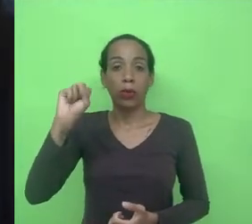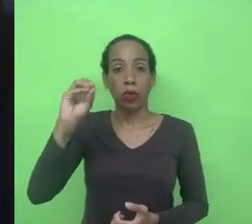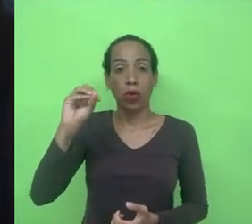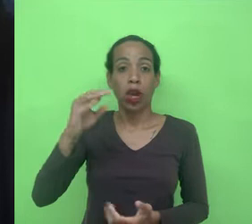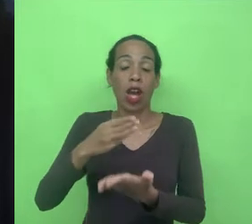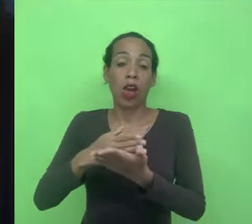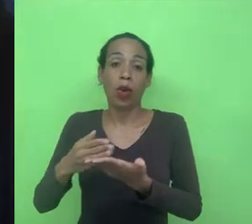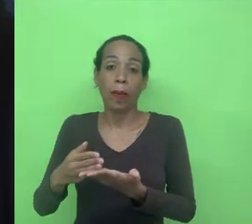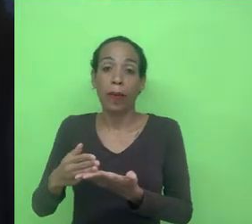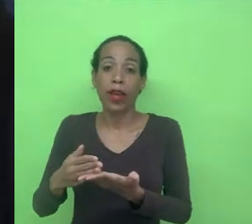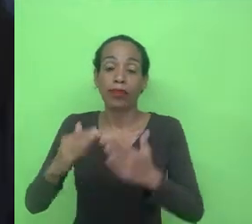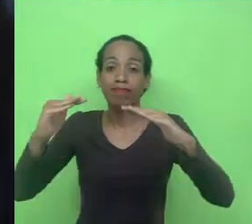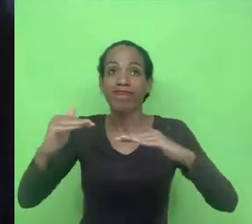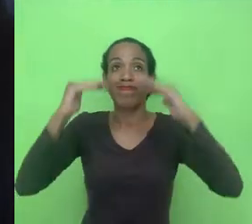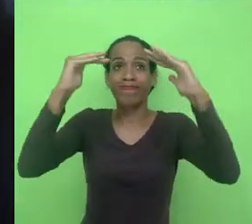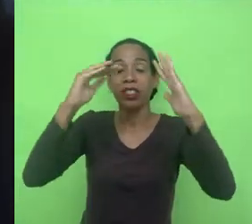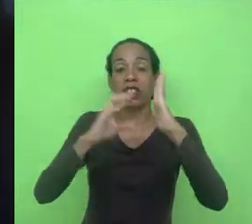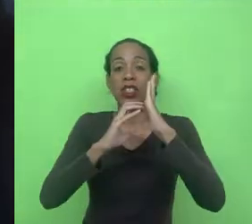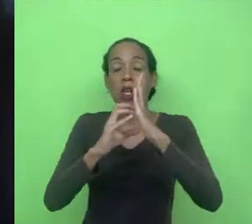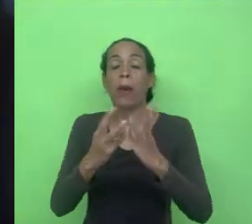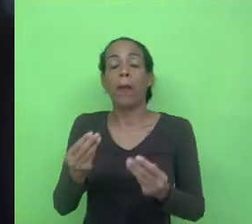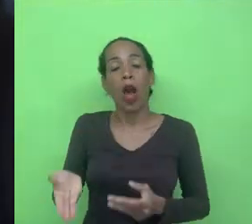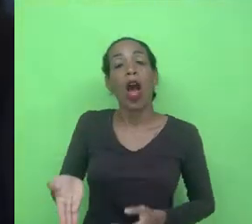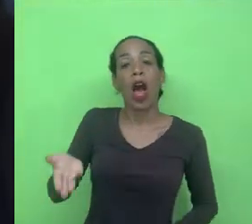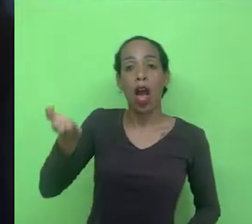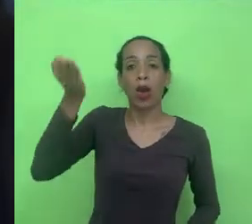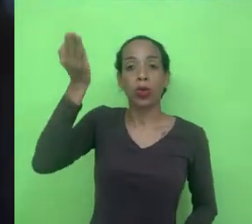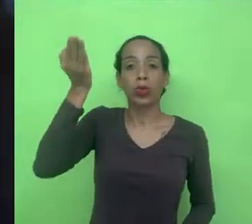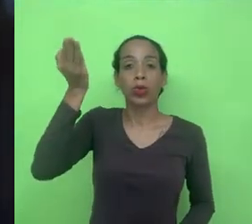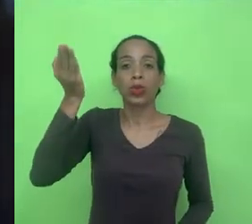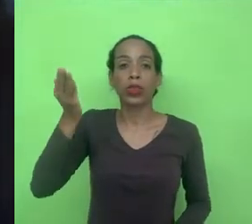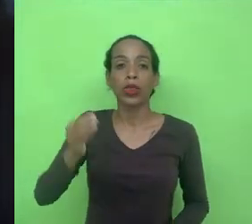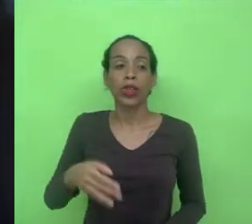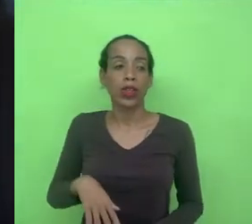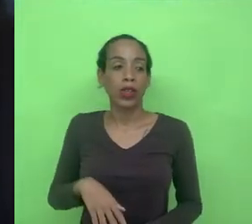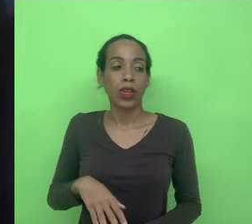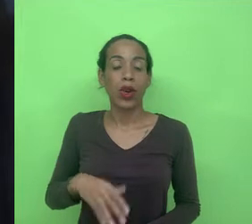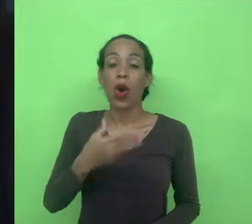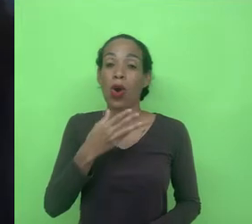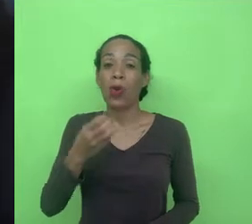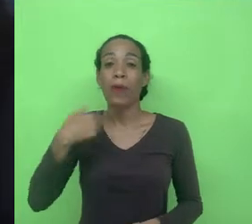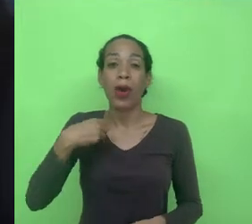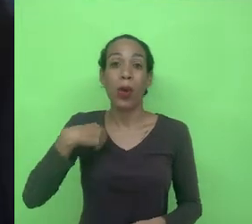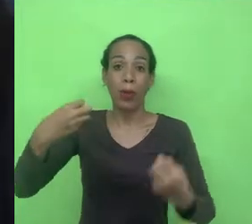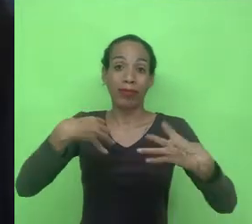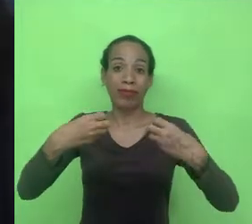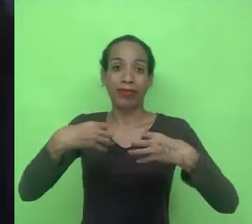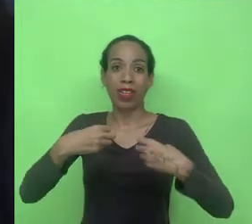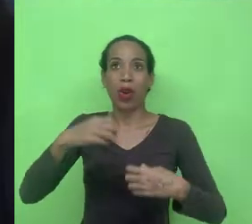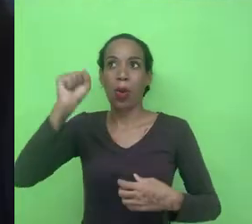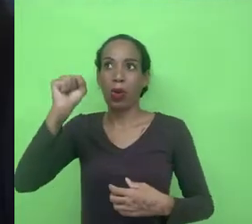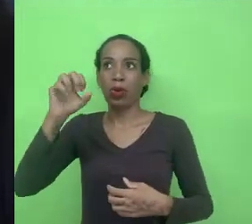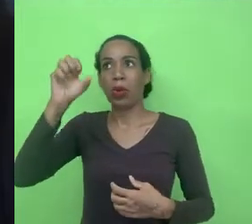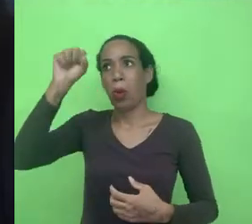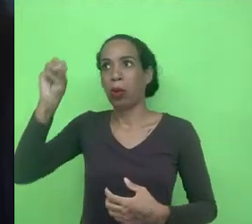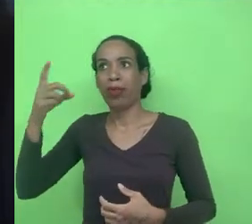nível de soberania de dados altíssimos, assim, o meu orientador ele me ensinou a não pensar no 880, existem várias